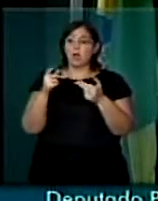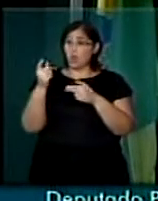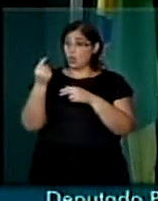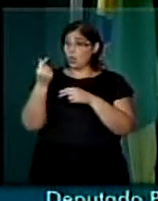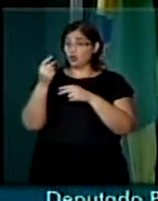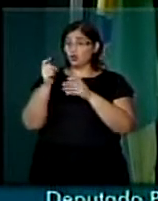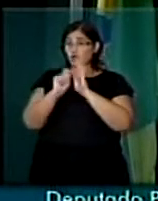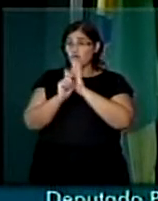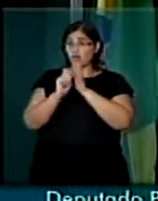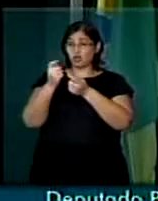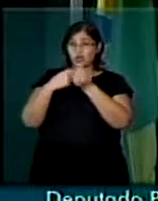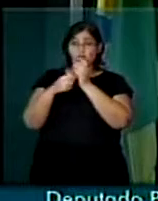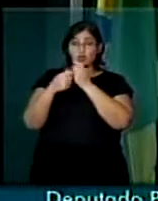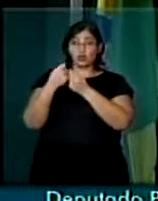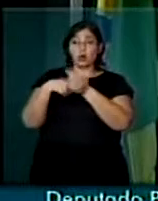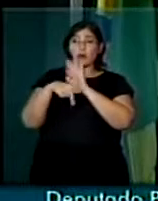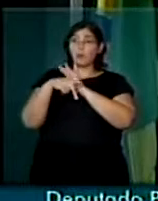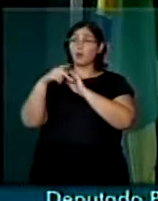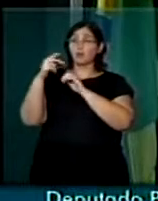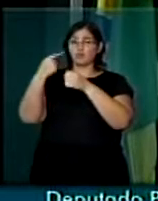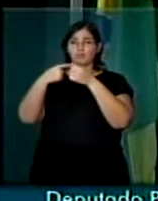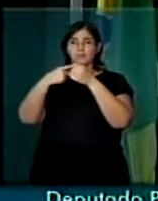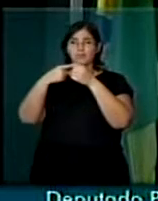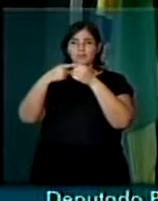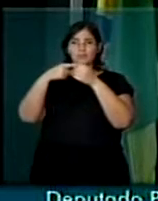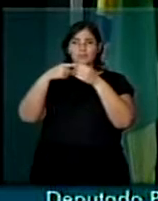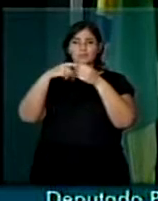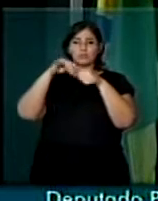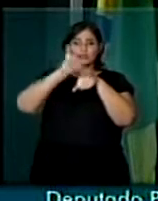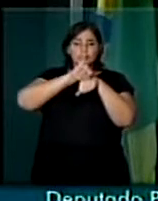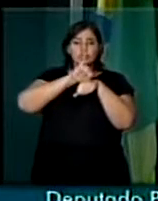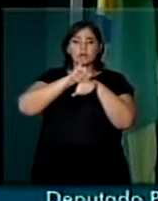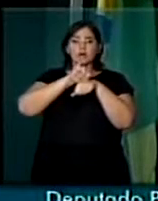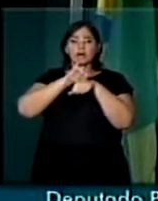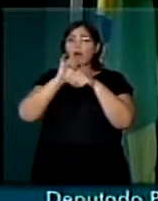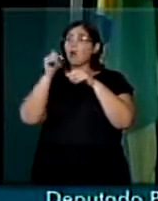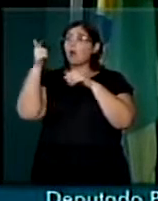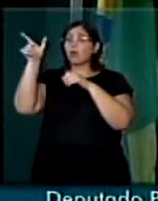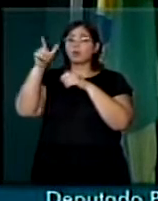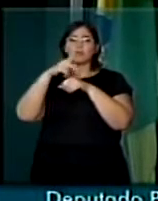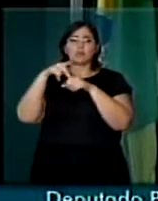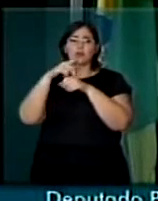fora. E temos aí, então, agora uma boa notícia, que é o PFROM.